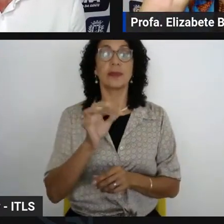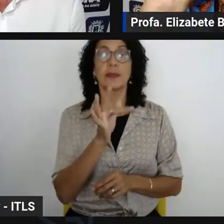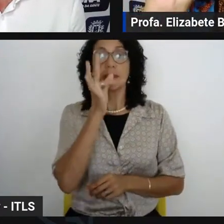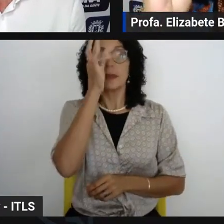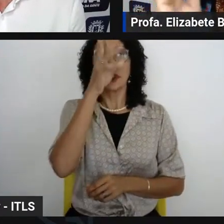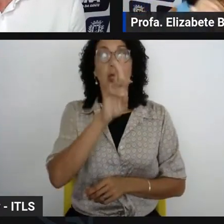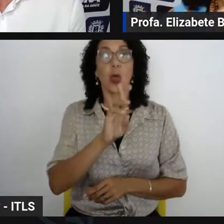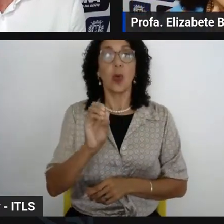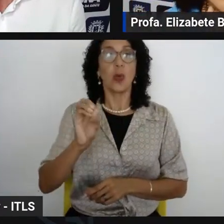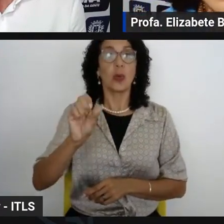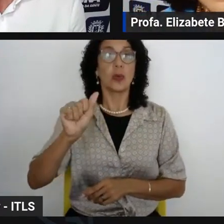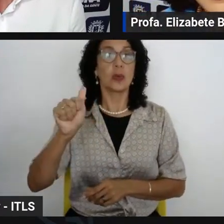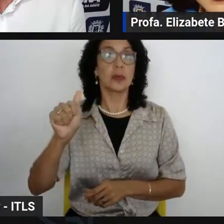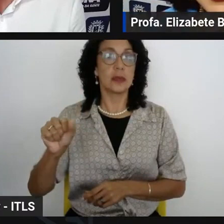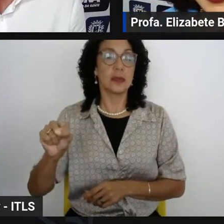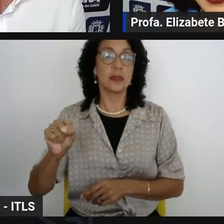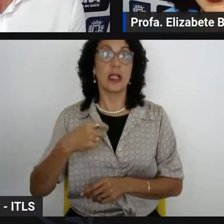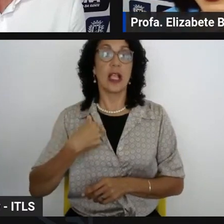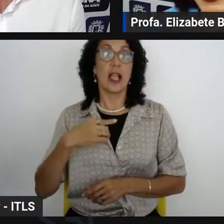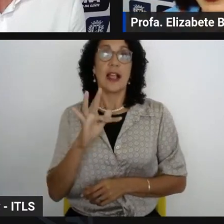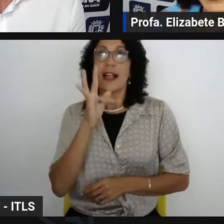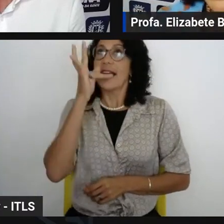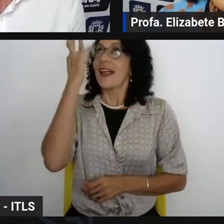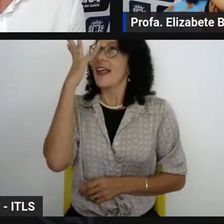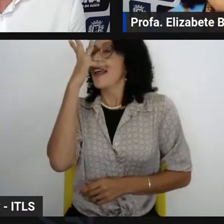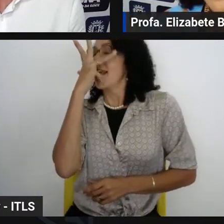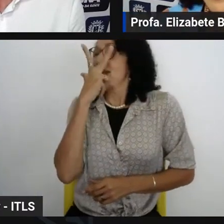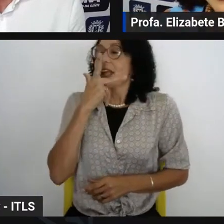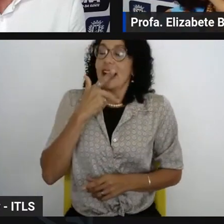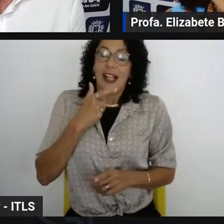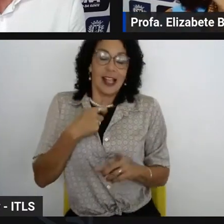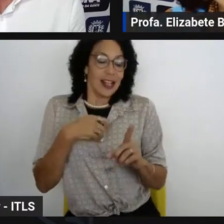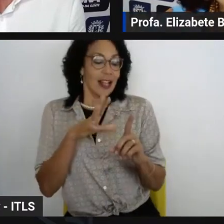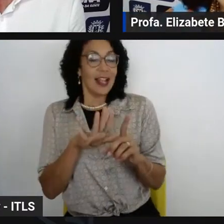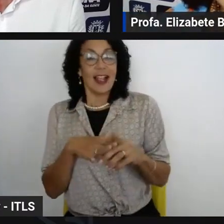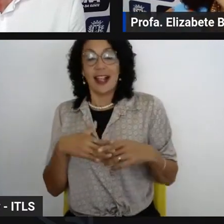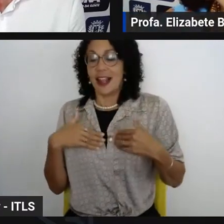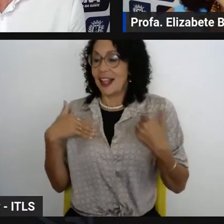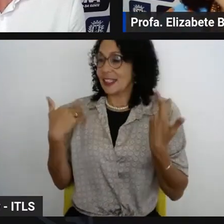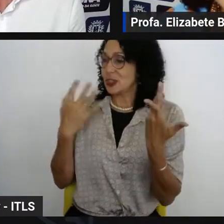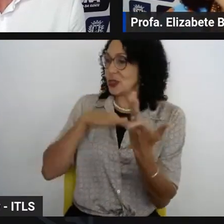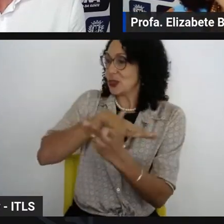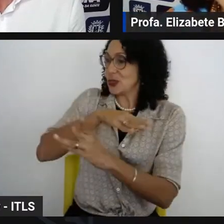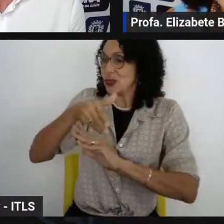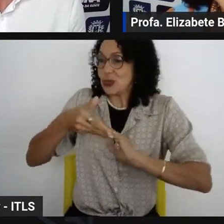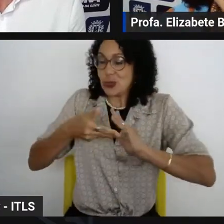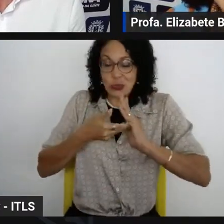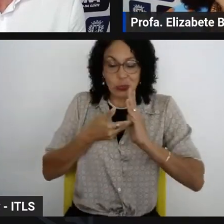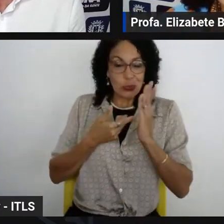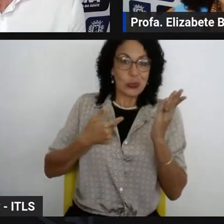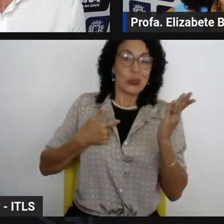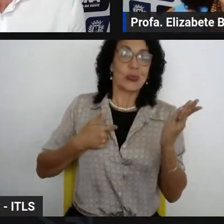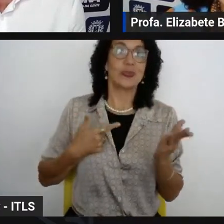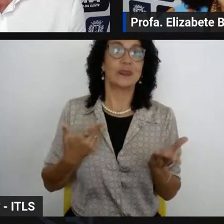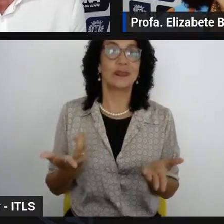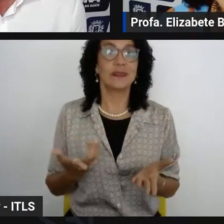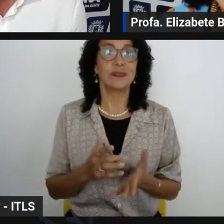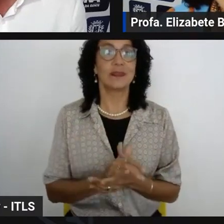ela diz eu sou a flor mais formosa disse a rosa vaidosa sou a musa do poeta